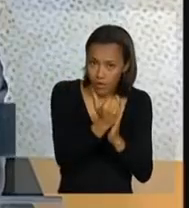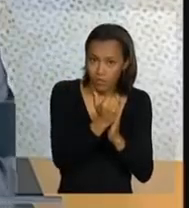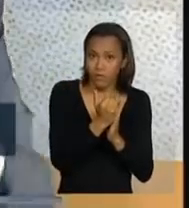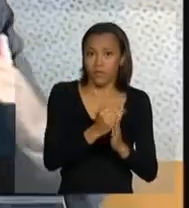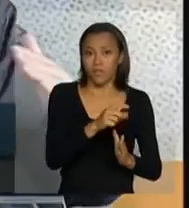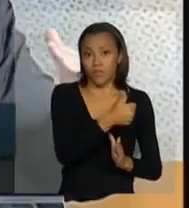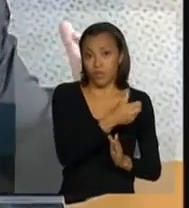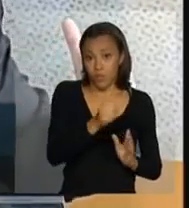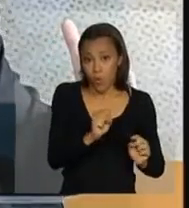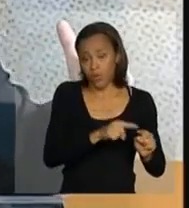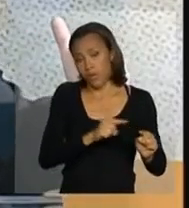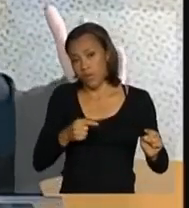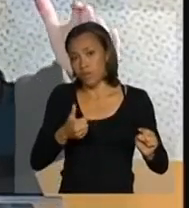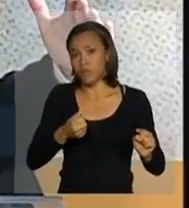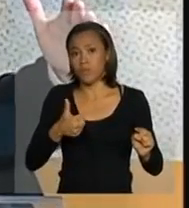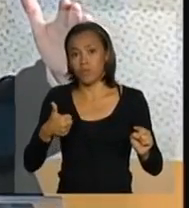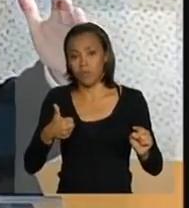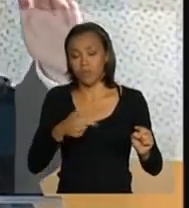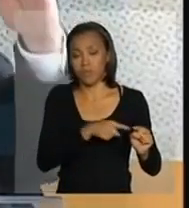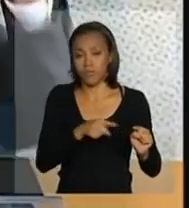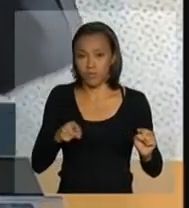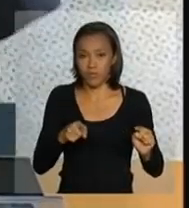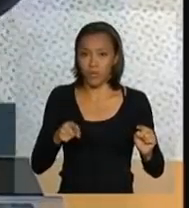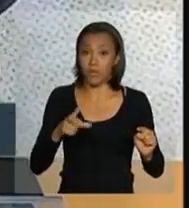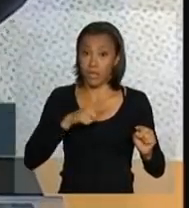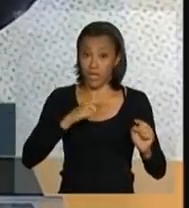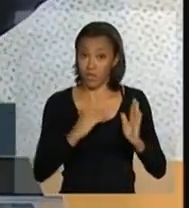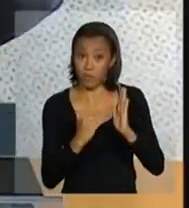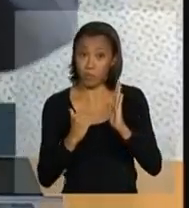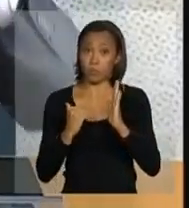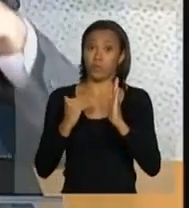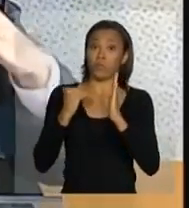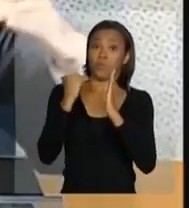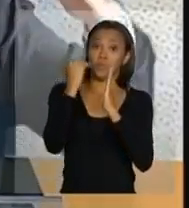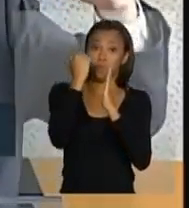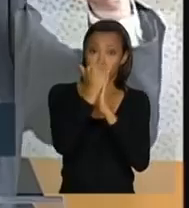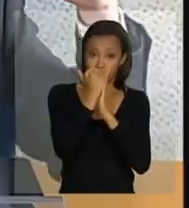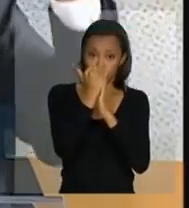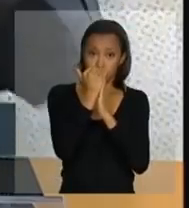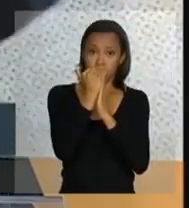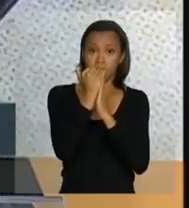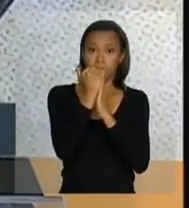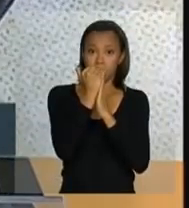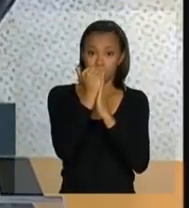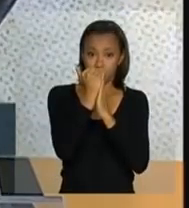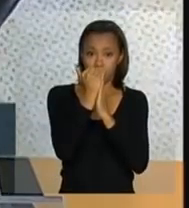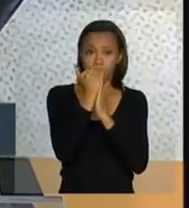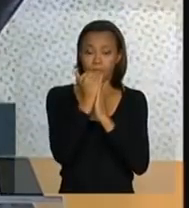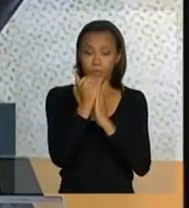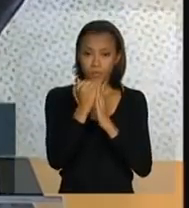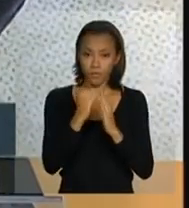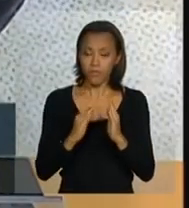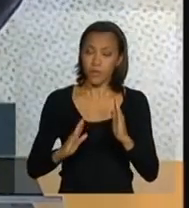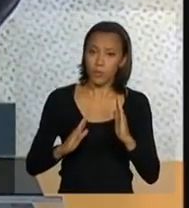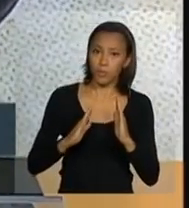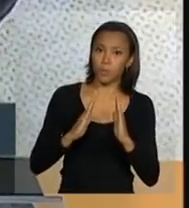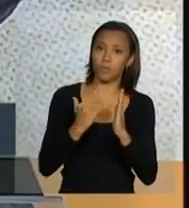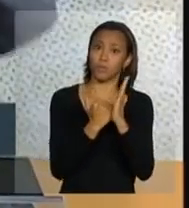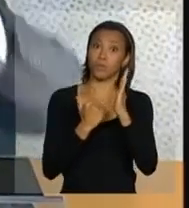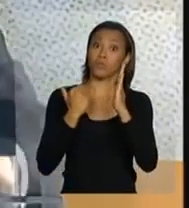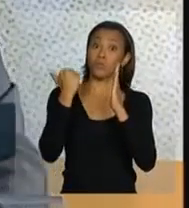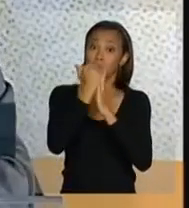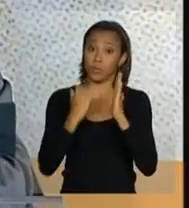2011. Ou seja, uma espiral, perdão, uma espiral não, uma linha, obviamente ascendente,